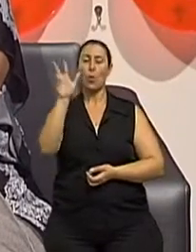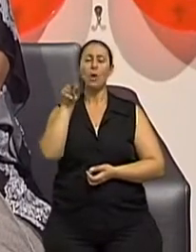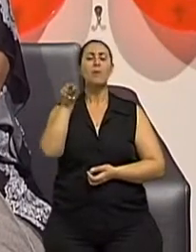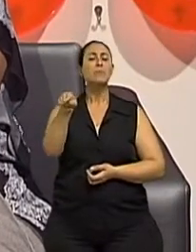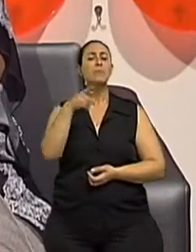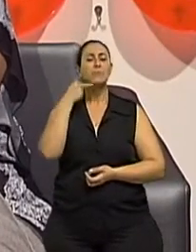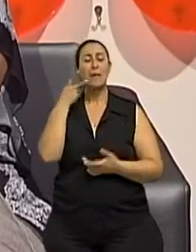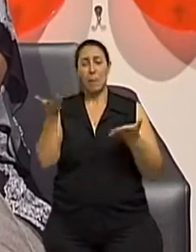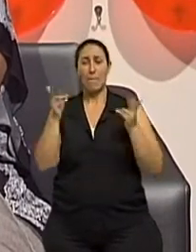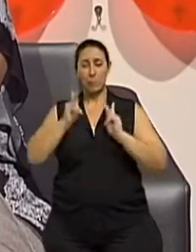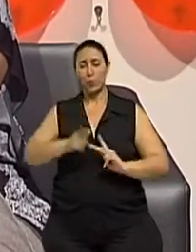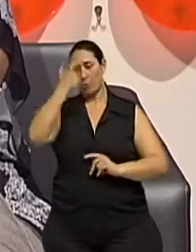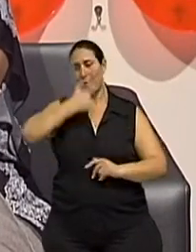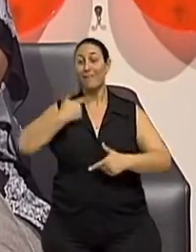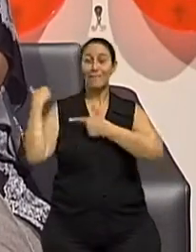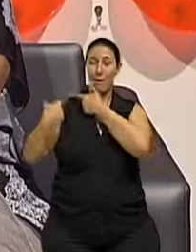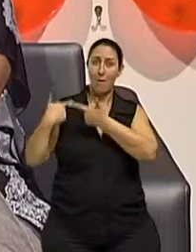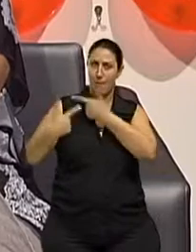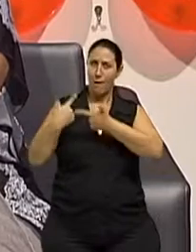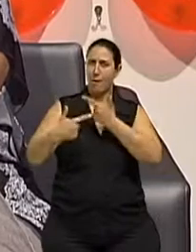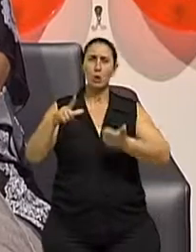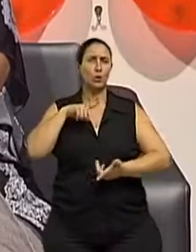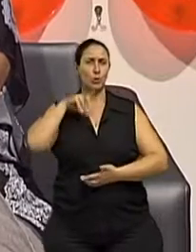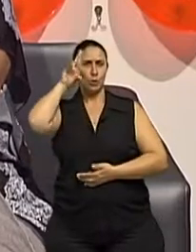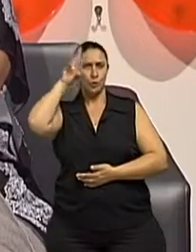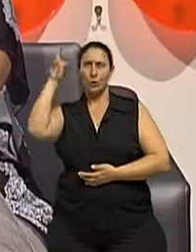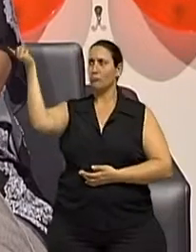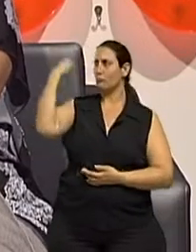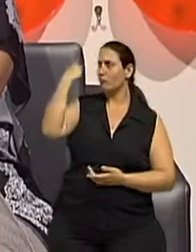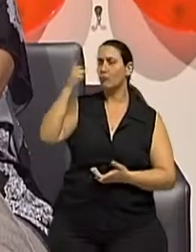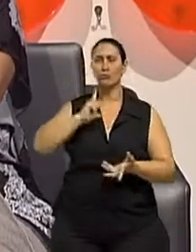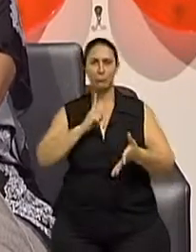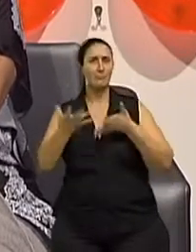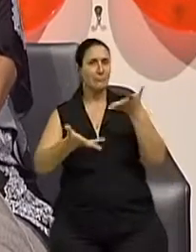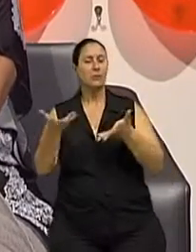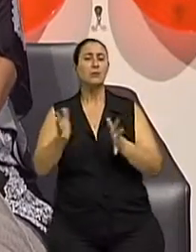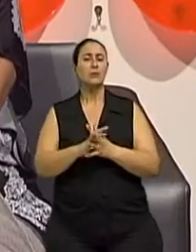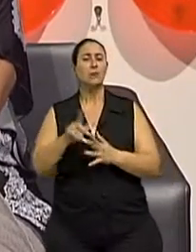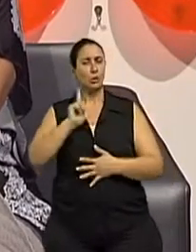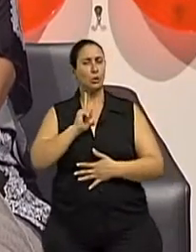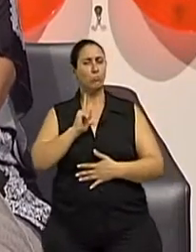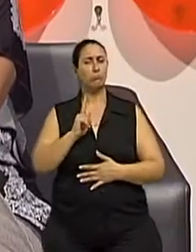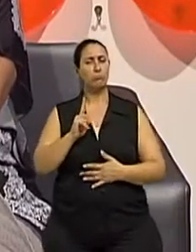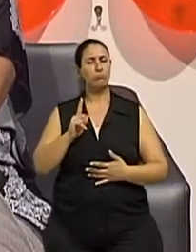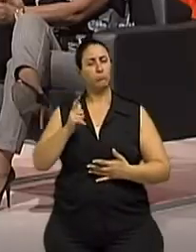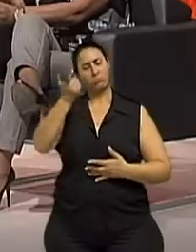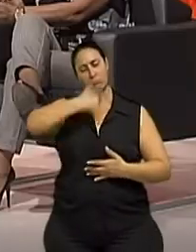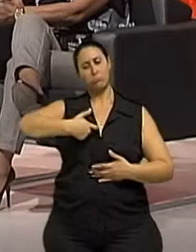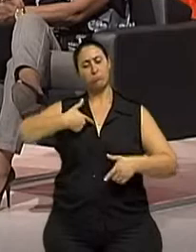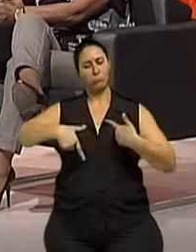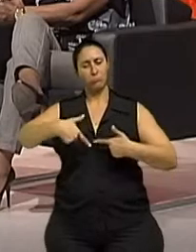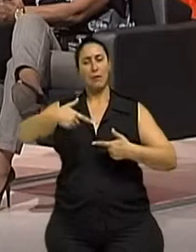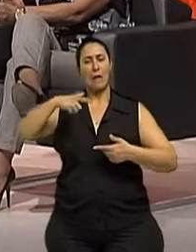de que a pessoa quando trabalhava ou tinha uma chefia ou tinha, assim, aquele poder, né, dentro